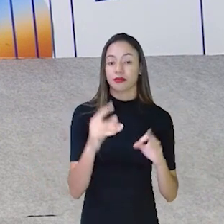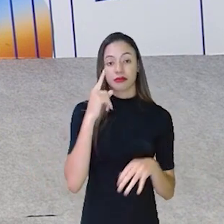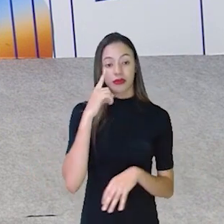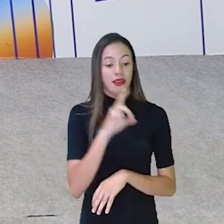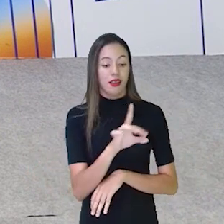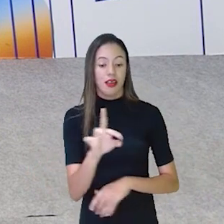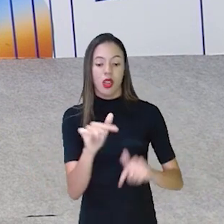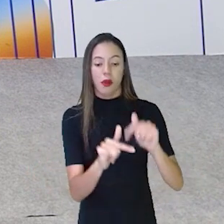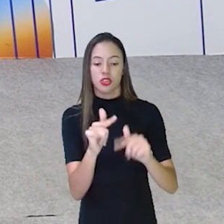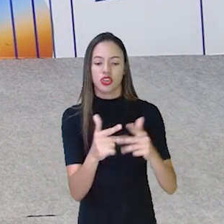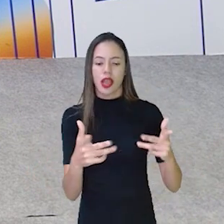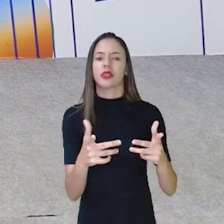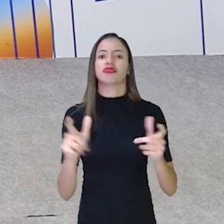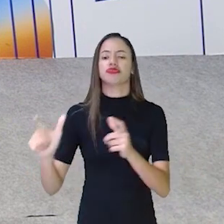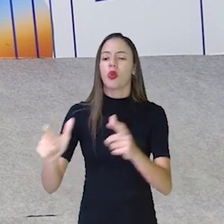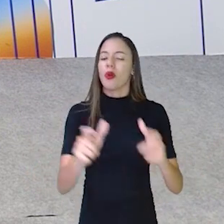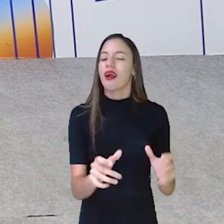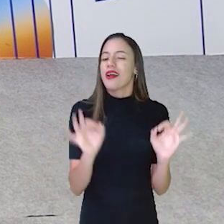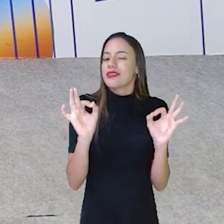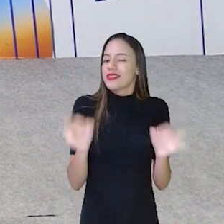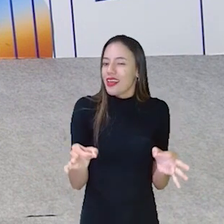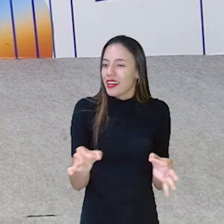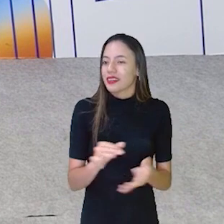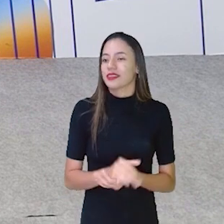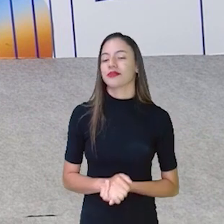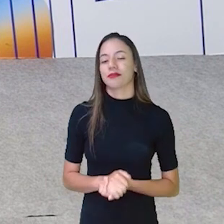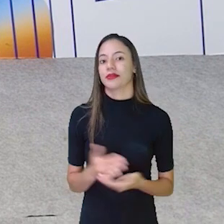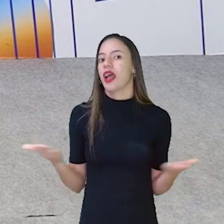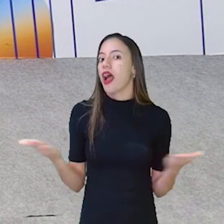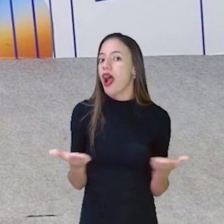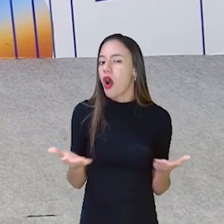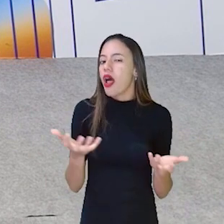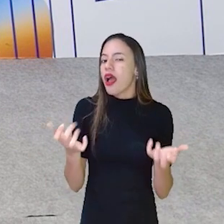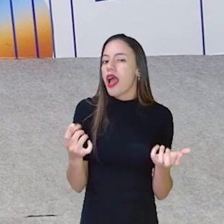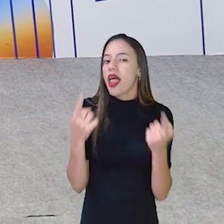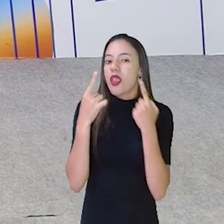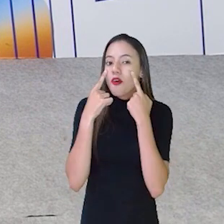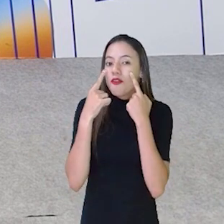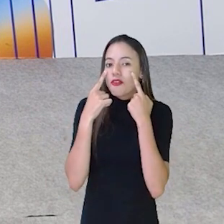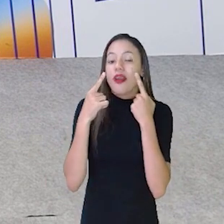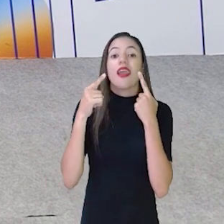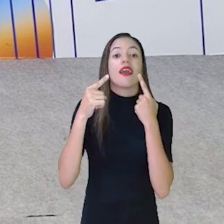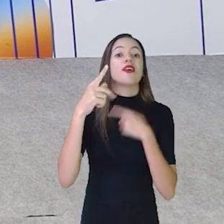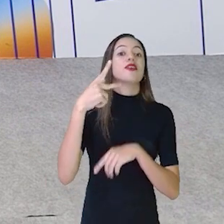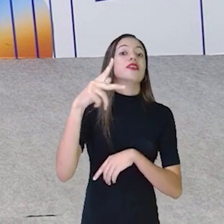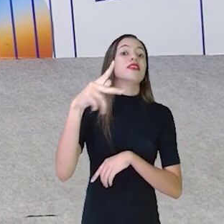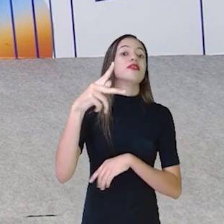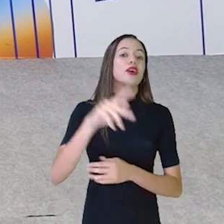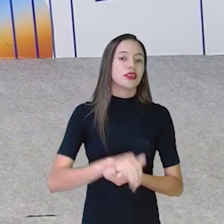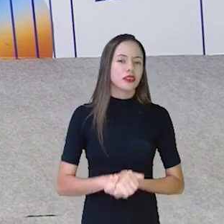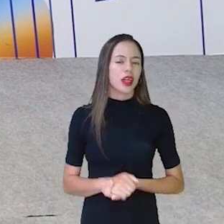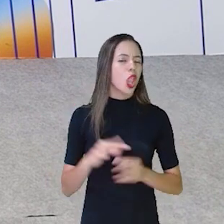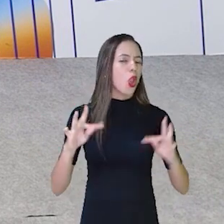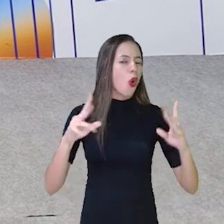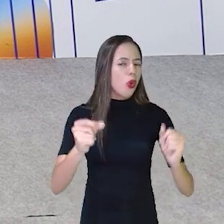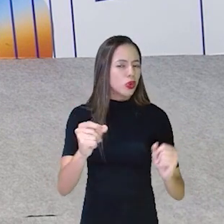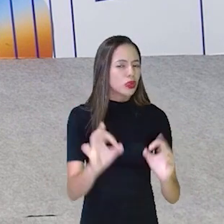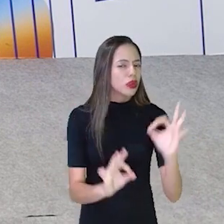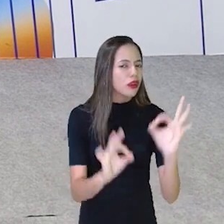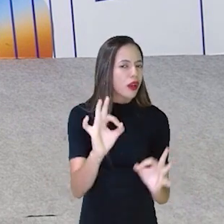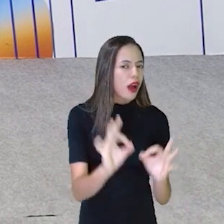objeto no seu devido lugar. Agora a gente quer ver ali vocês, tá tudo arrumado.